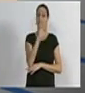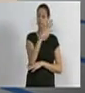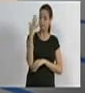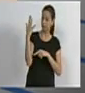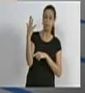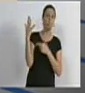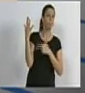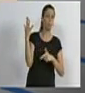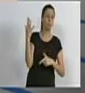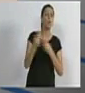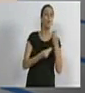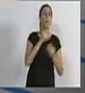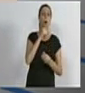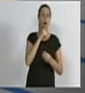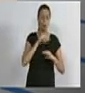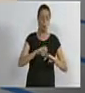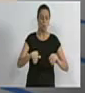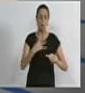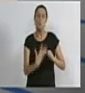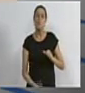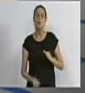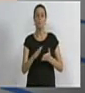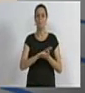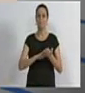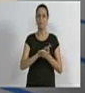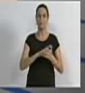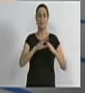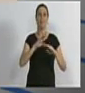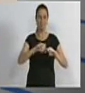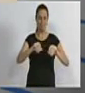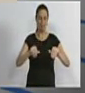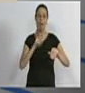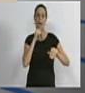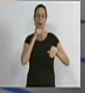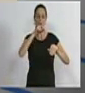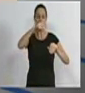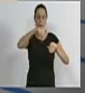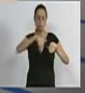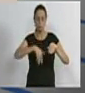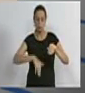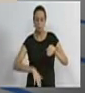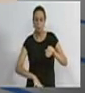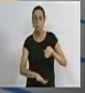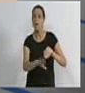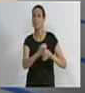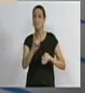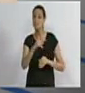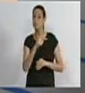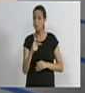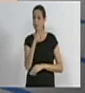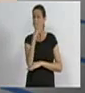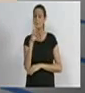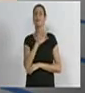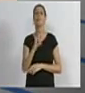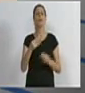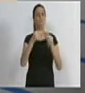não penetra no solo. Não abastece os lençóis freáticos e ainda causa erosão. O solo